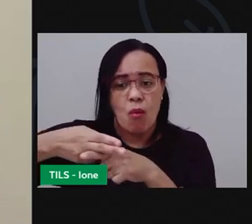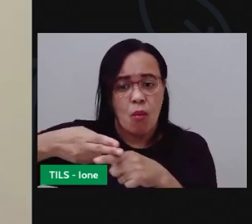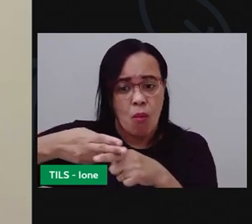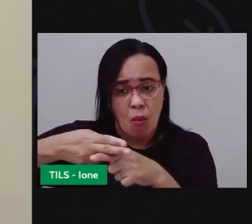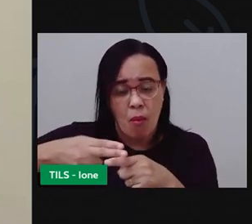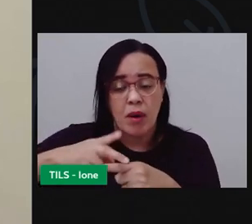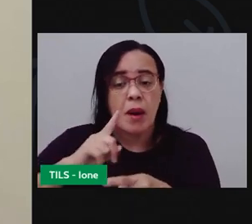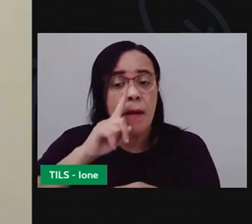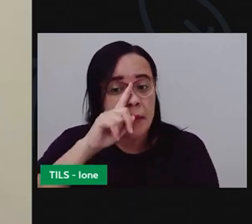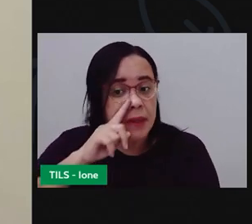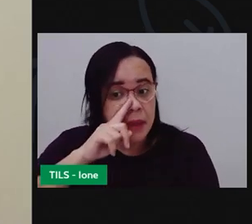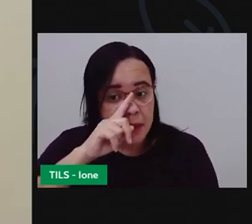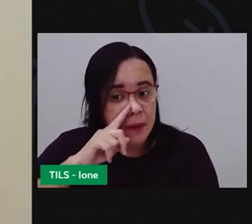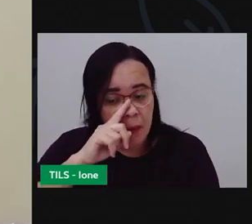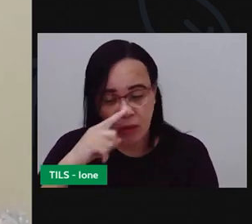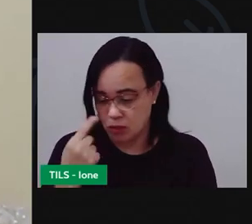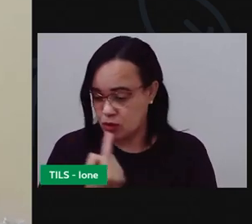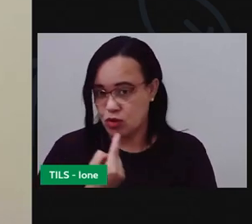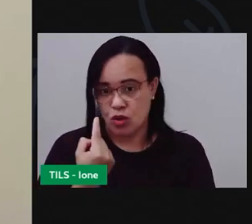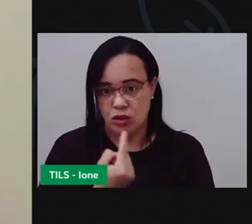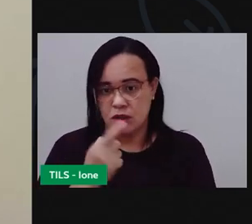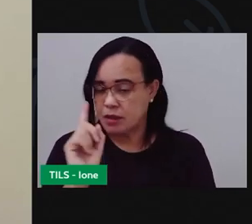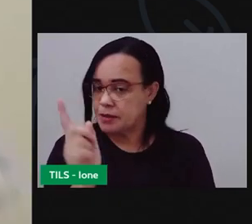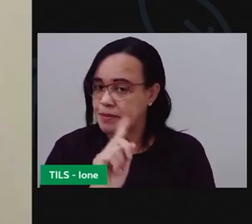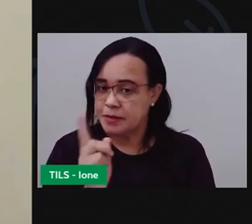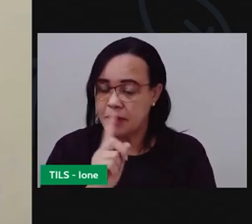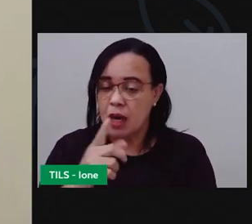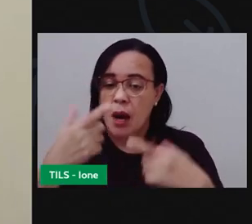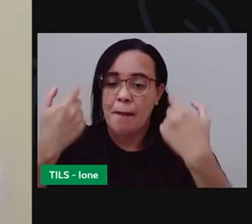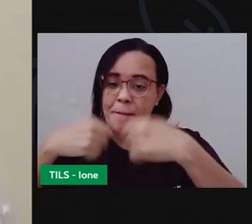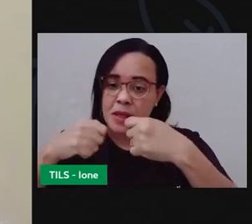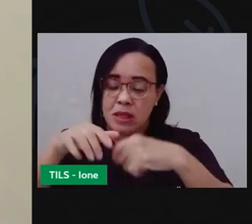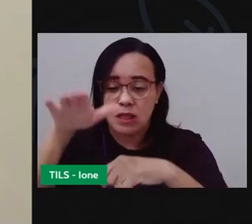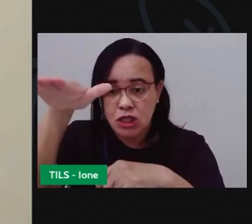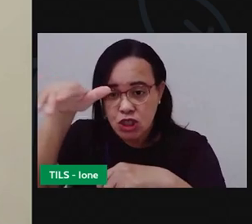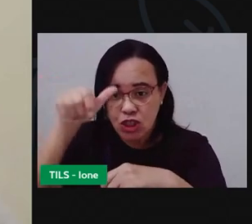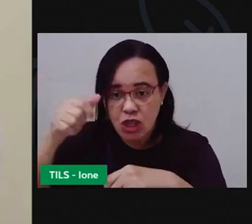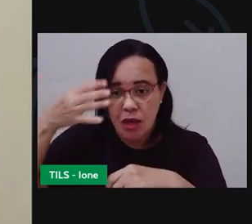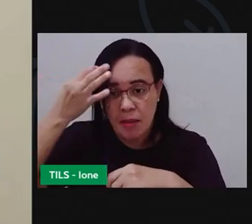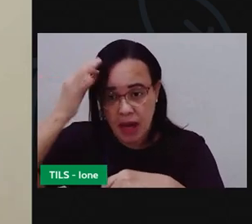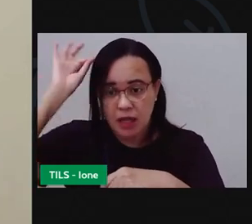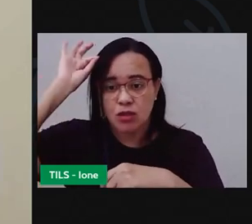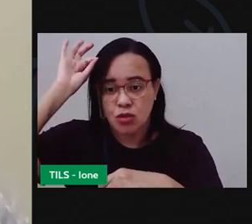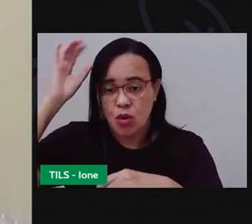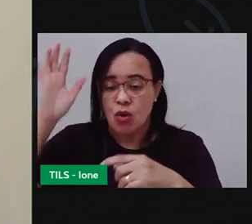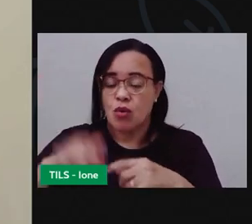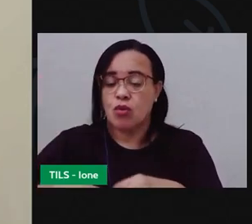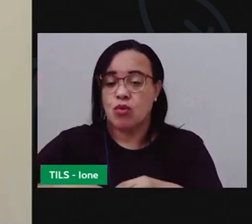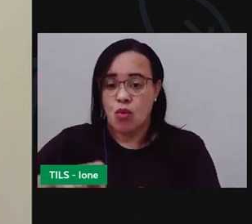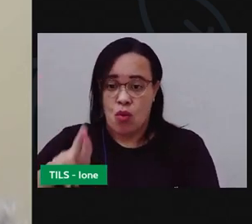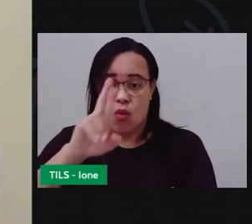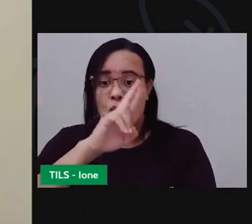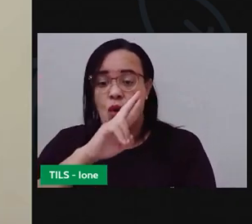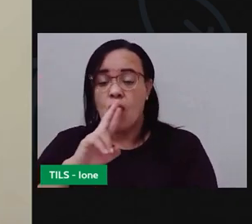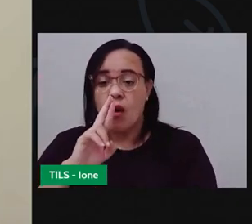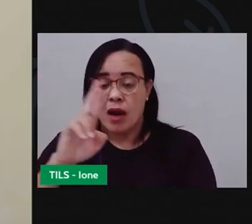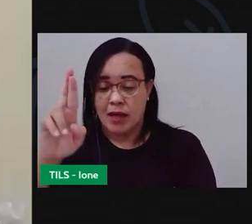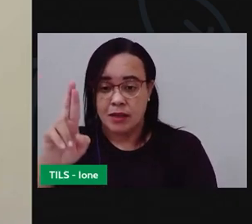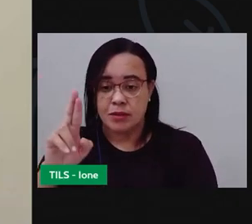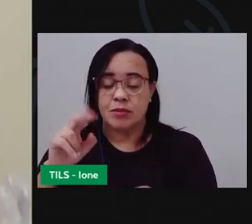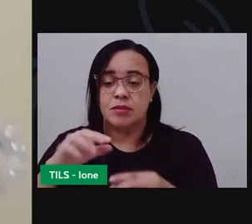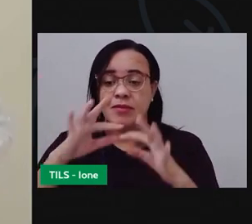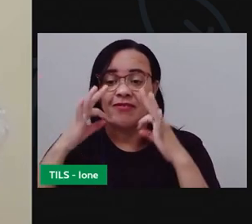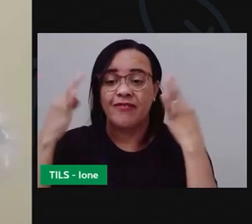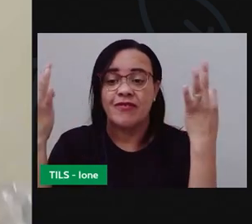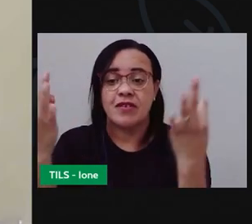não podem manipular objetos cortantes então chame um adulto um responsável aí pra estar